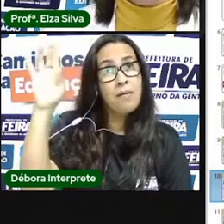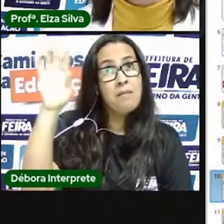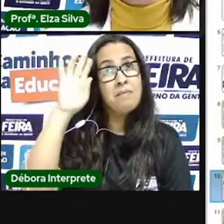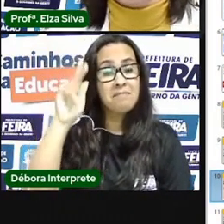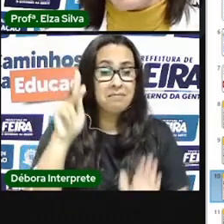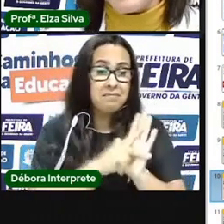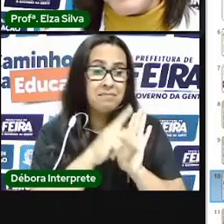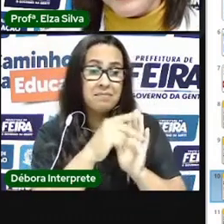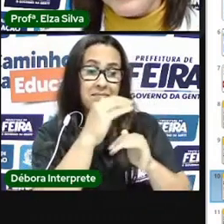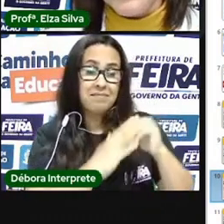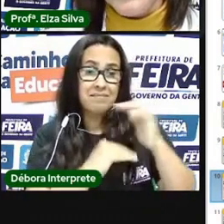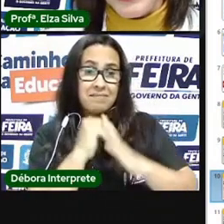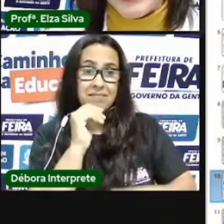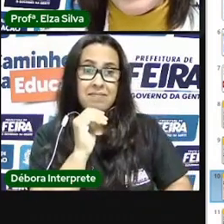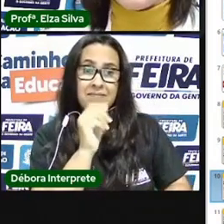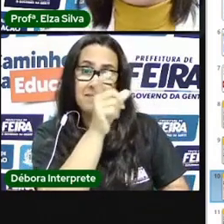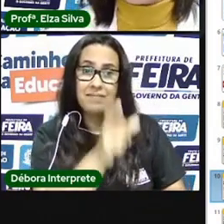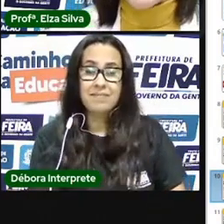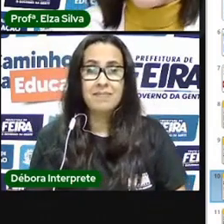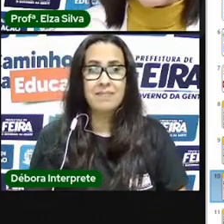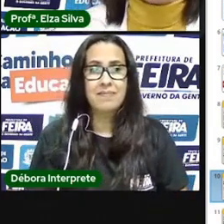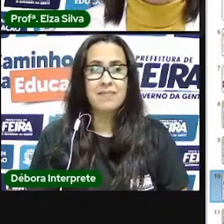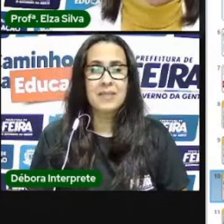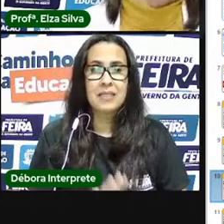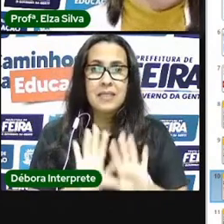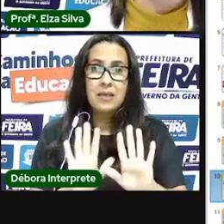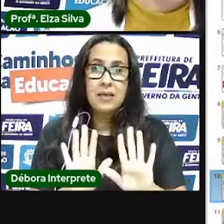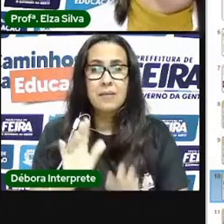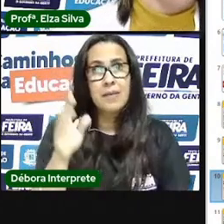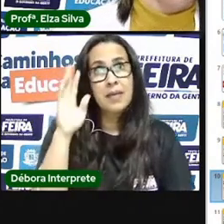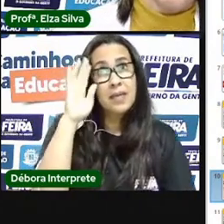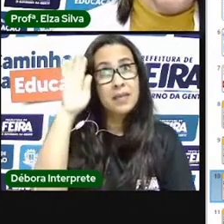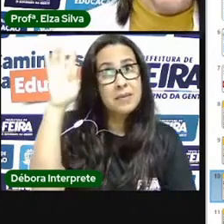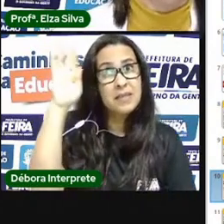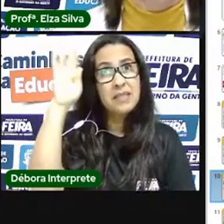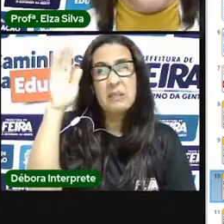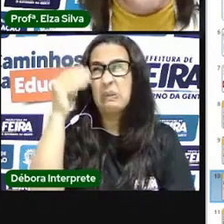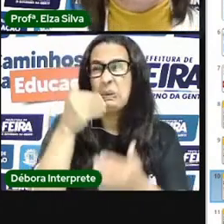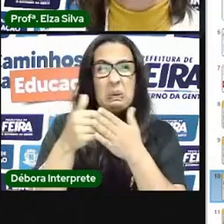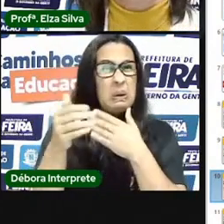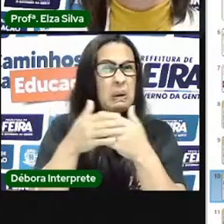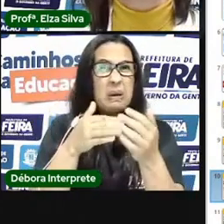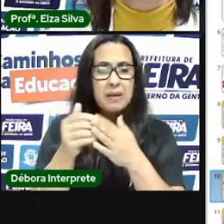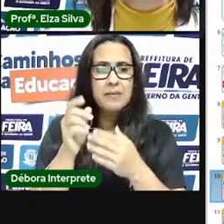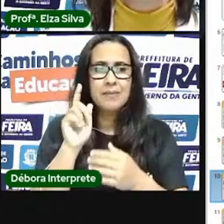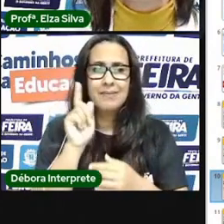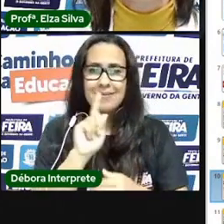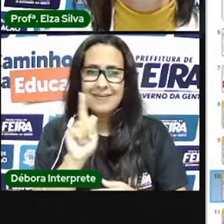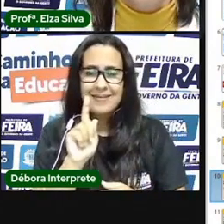É claro que essa imaginação traz as experiências desse artista na realidade.